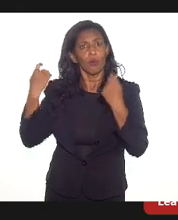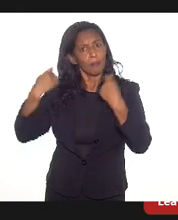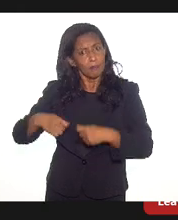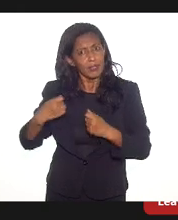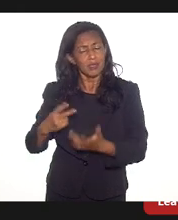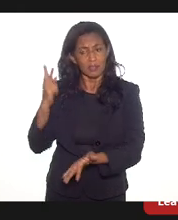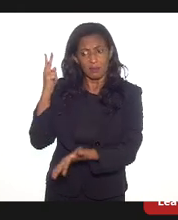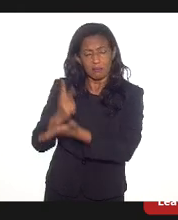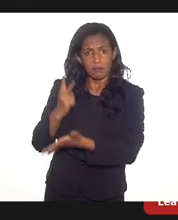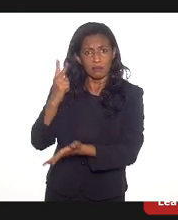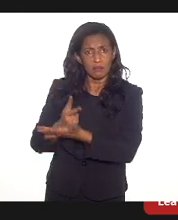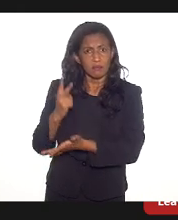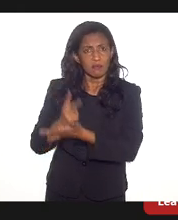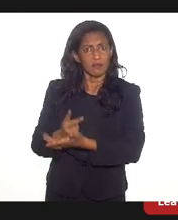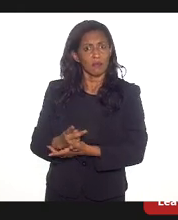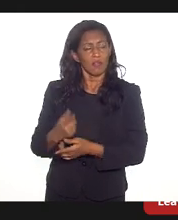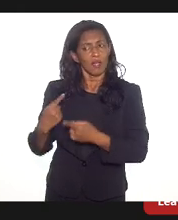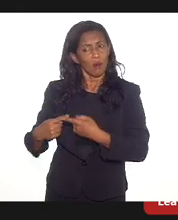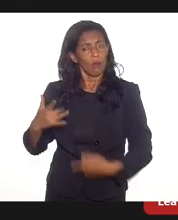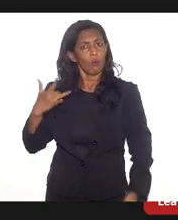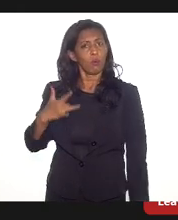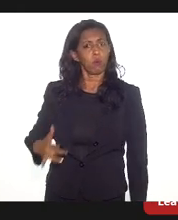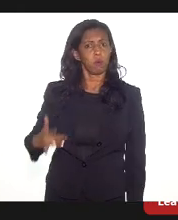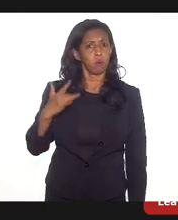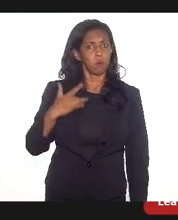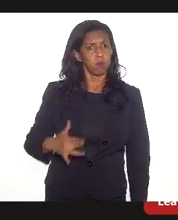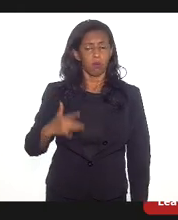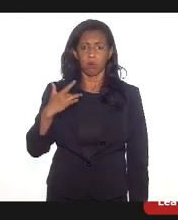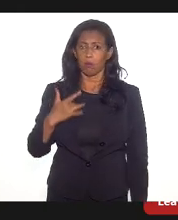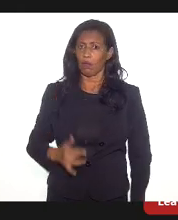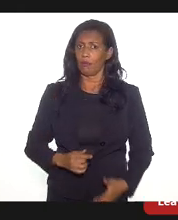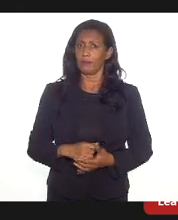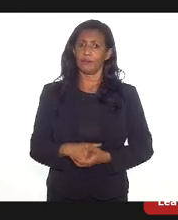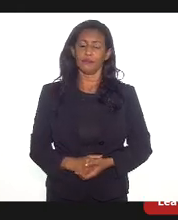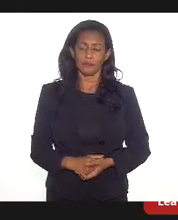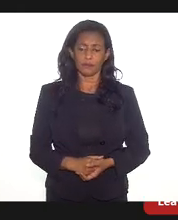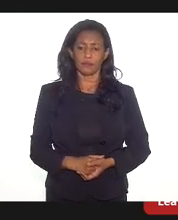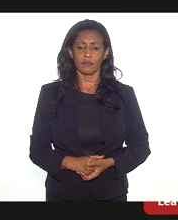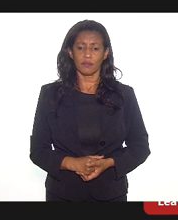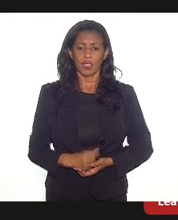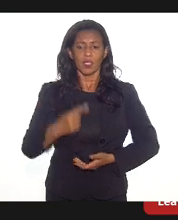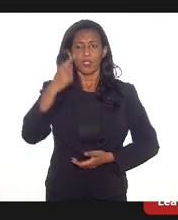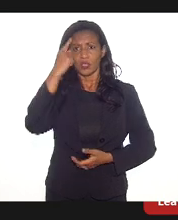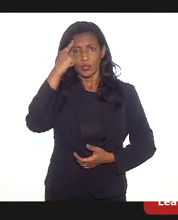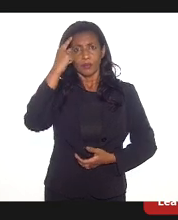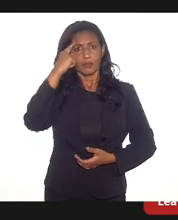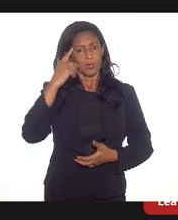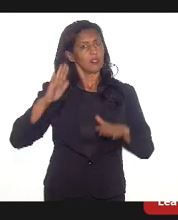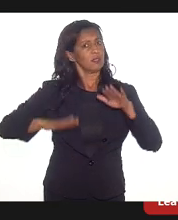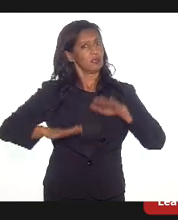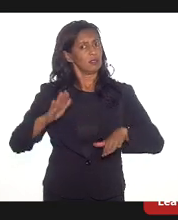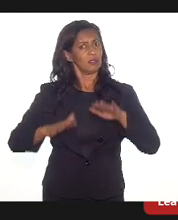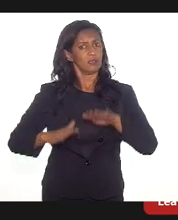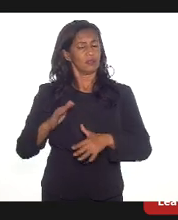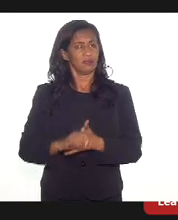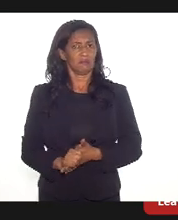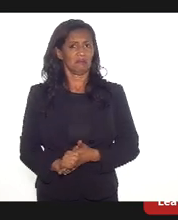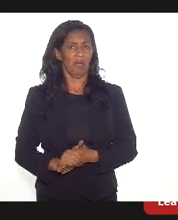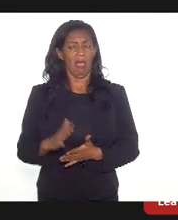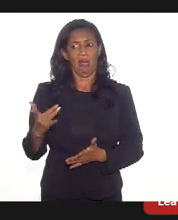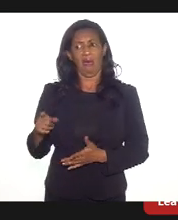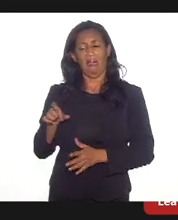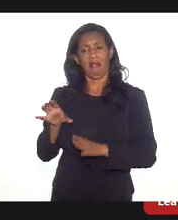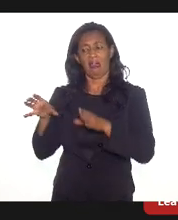proceder, porque é lamentável, deputada, é lamentável, a gente pensa às vezes que os setores